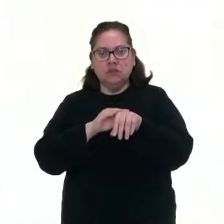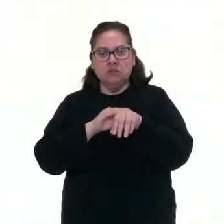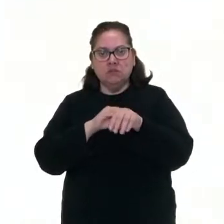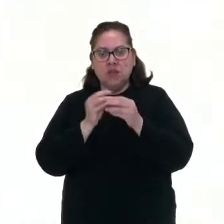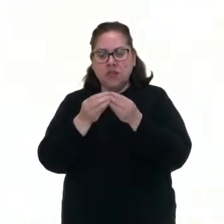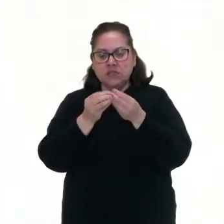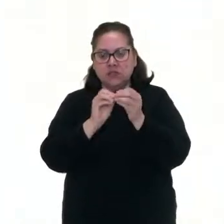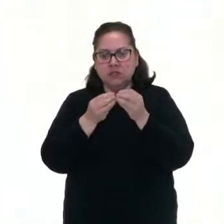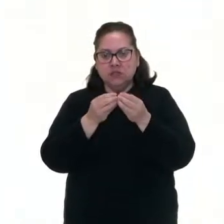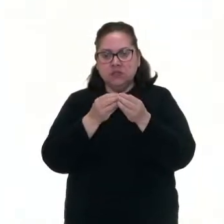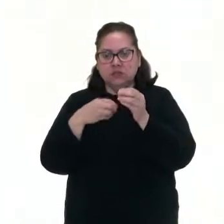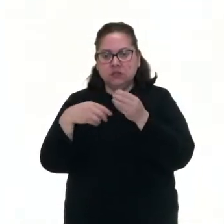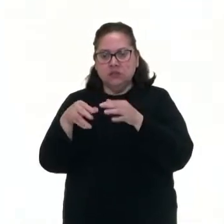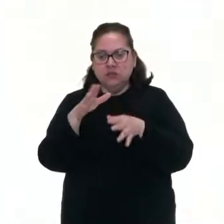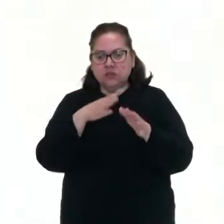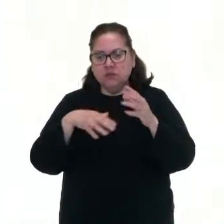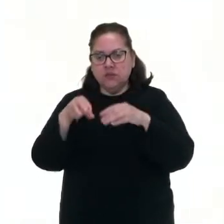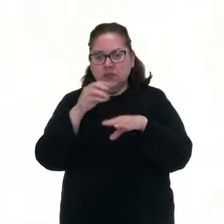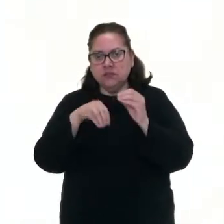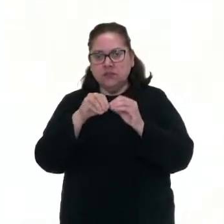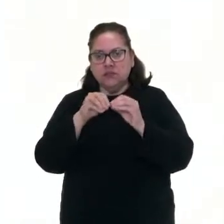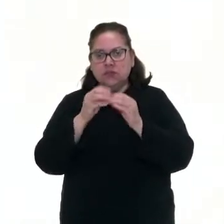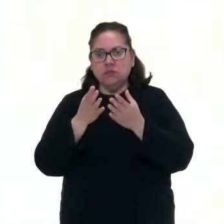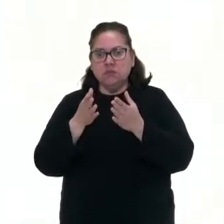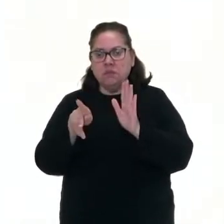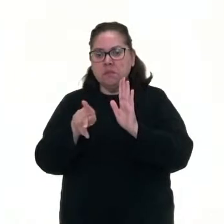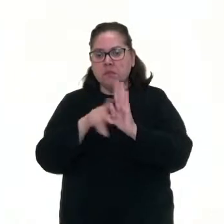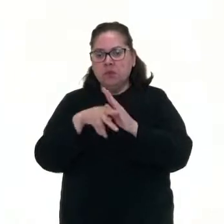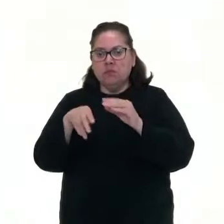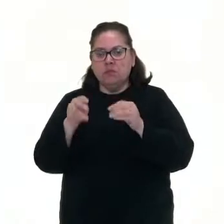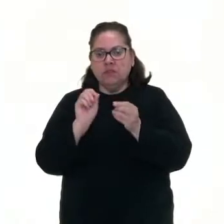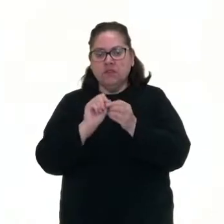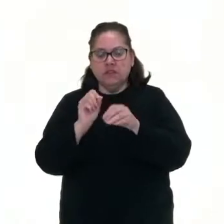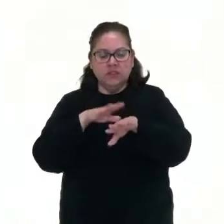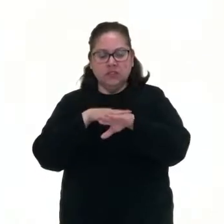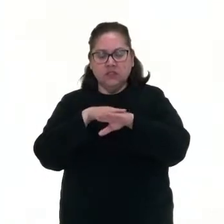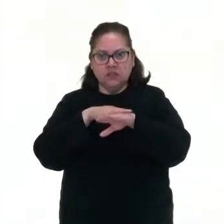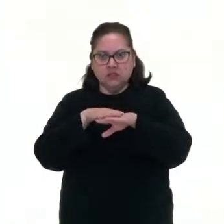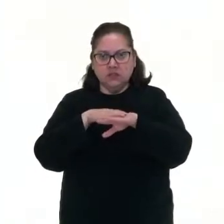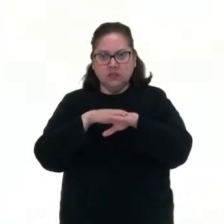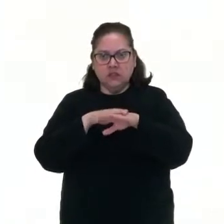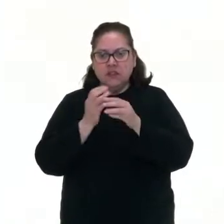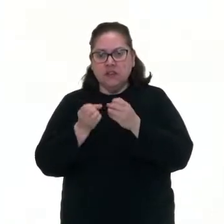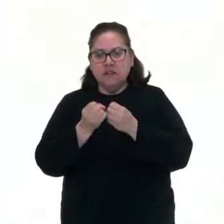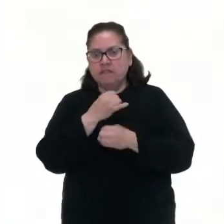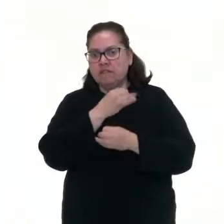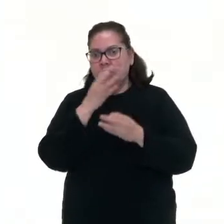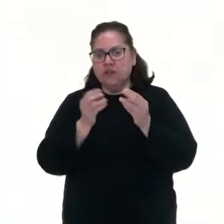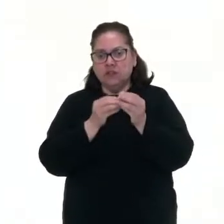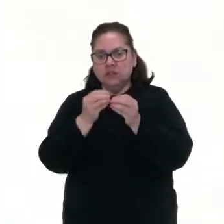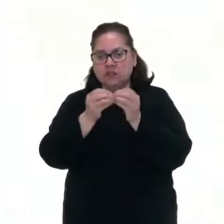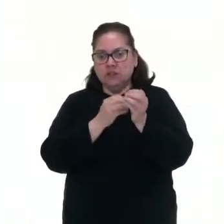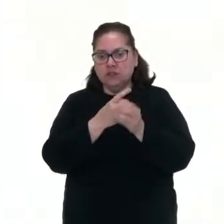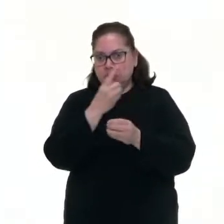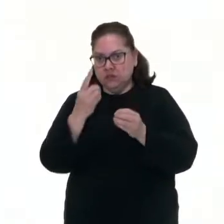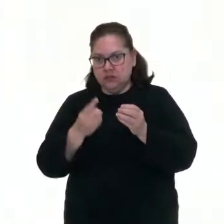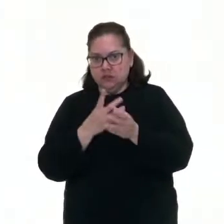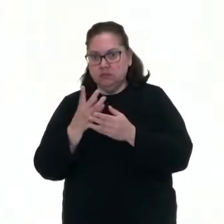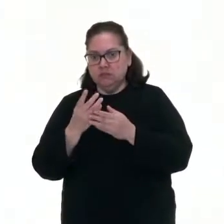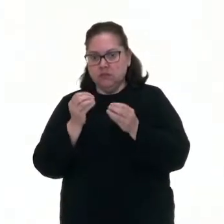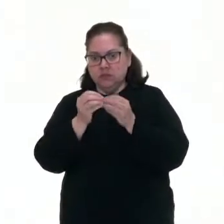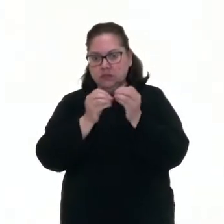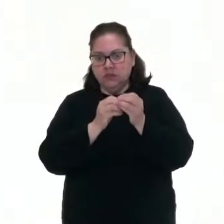células deles não se organizaram para formar tecidos, então eles têm várias células, cada célula tem sua